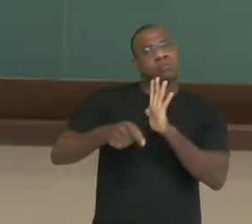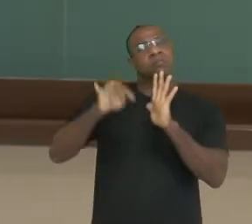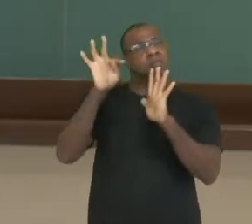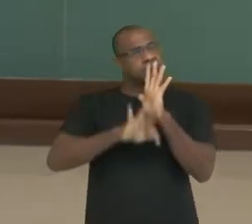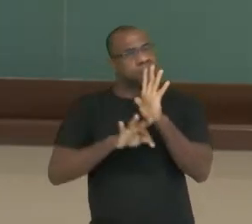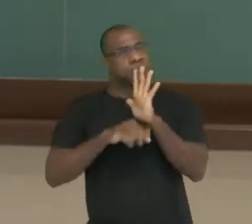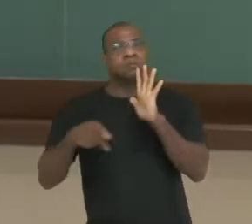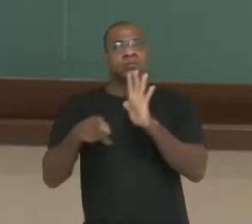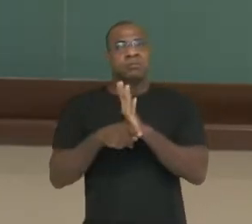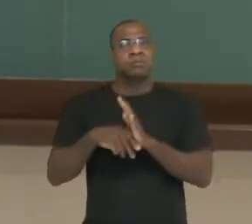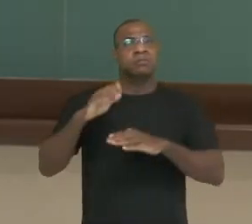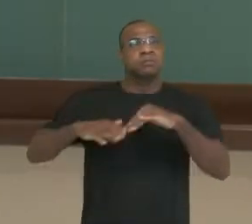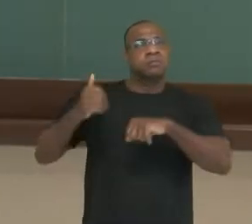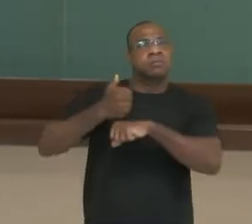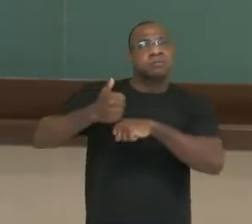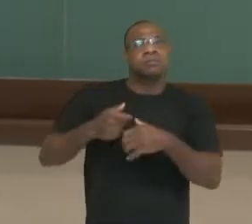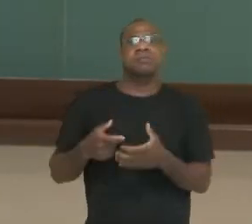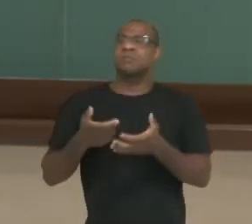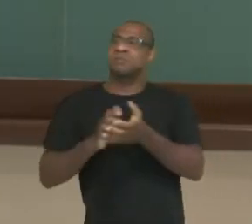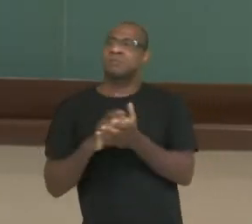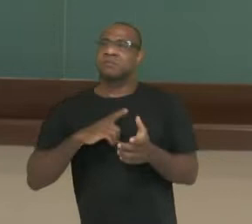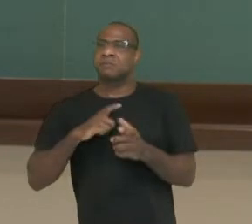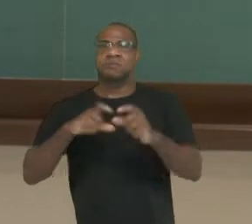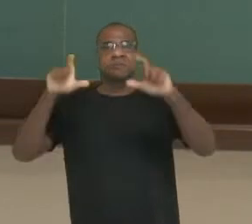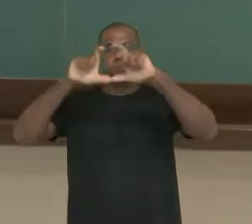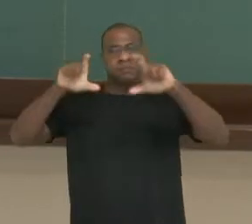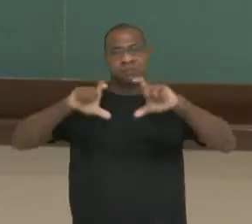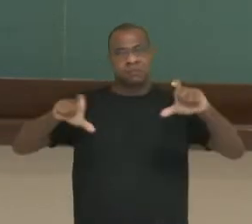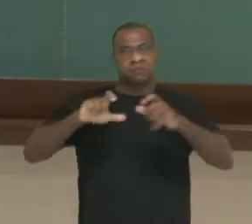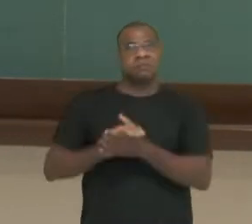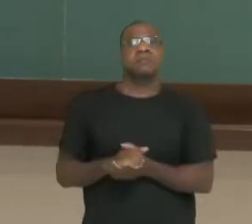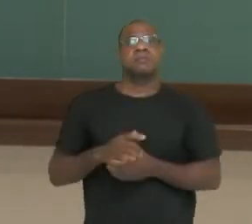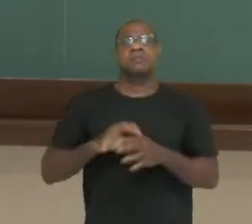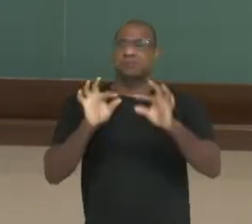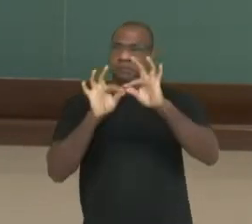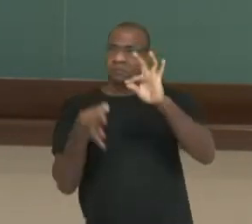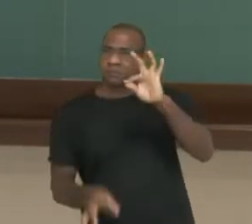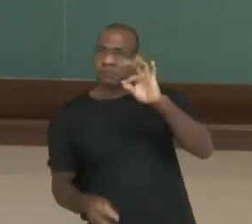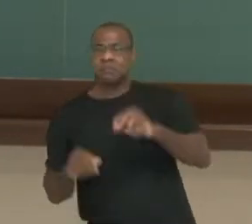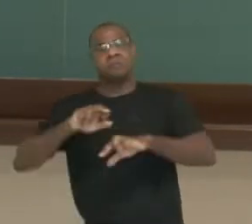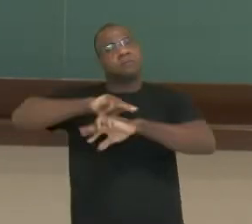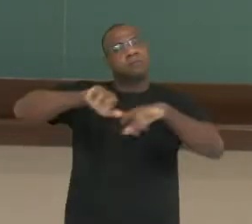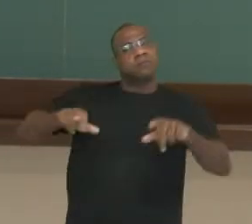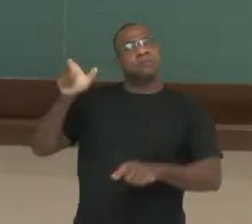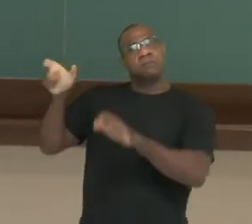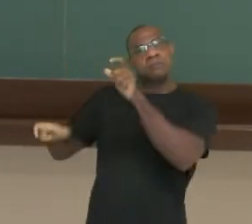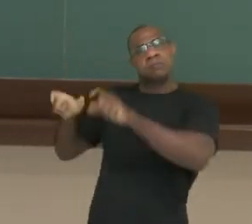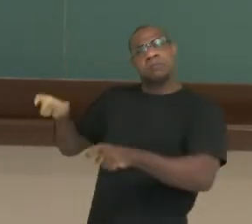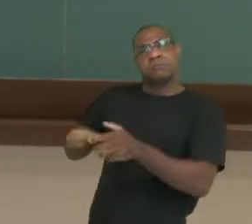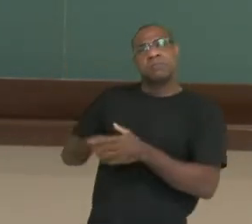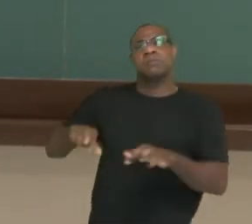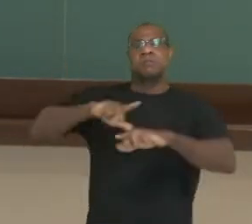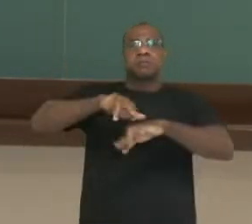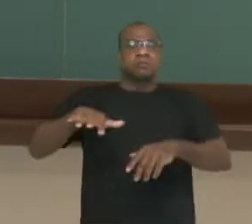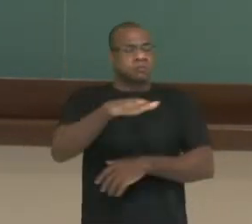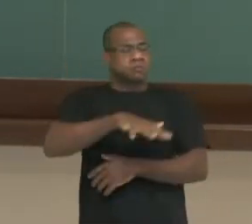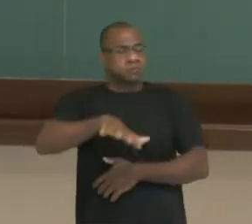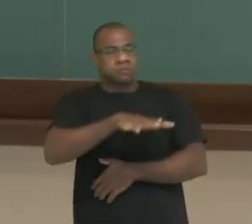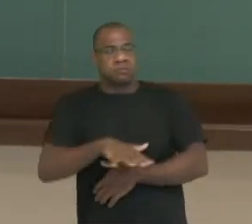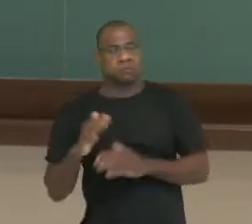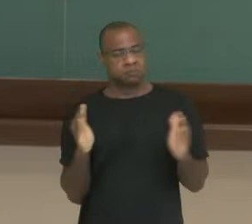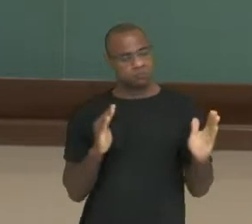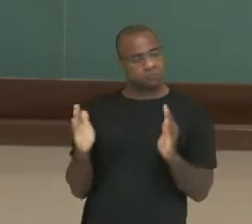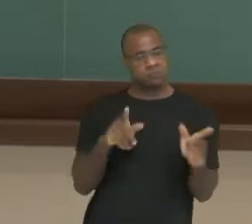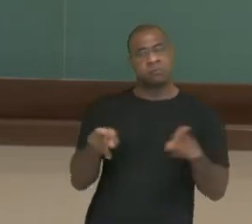ficcional, escrito em prosa, de extensão longa, com vários personagens. Variação de espaço e tempo,